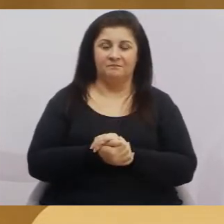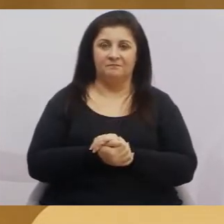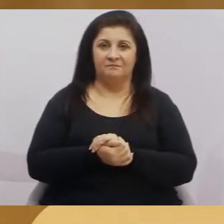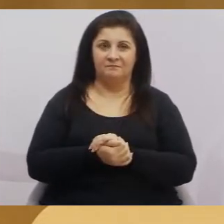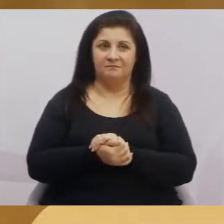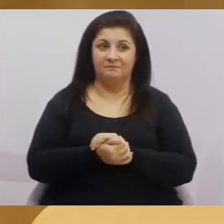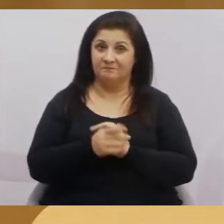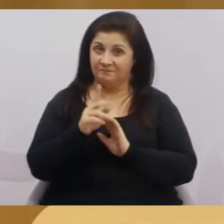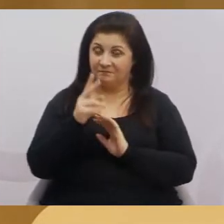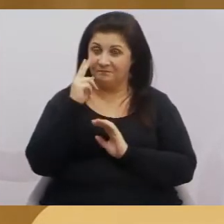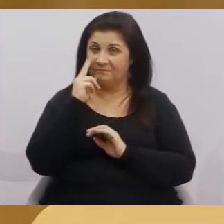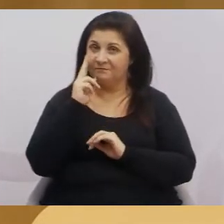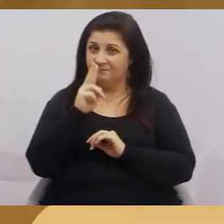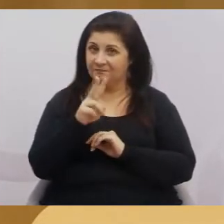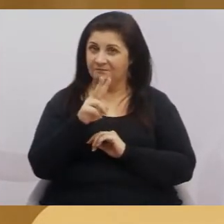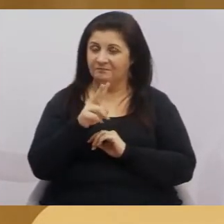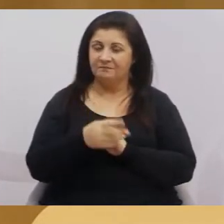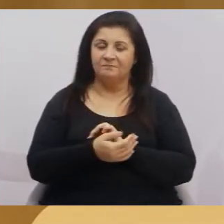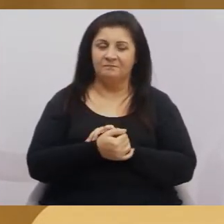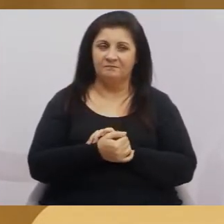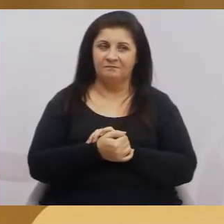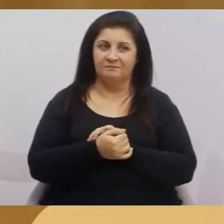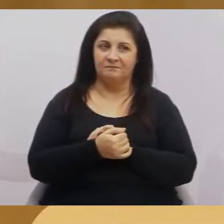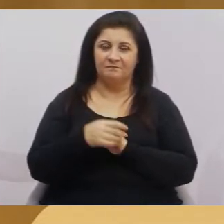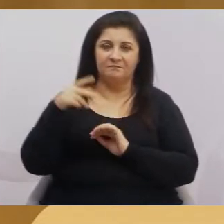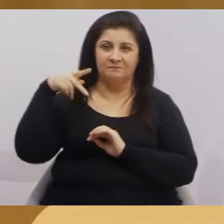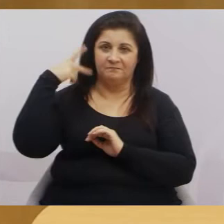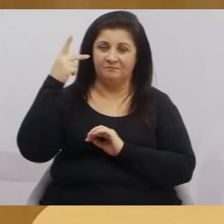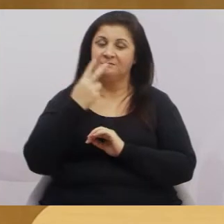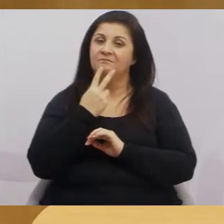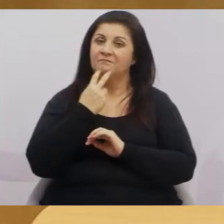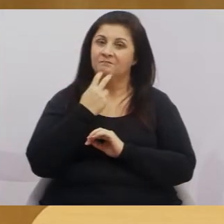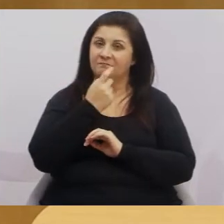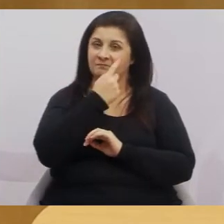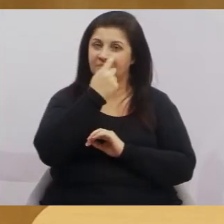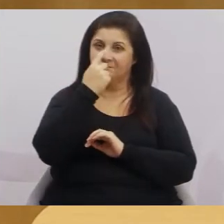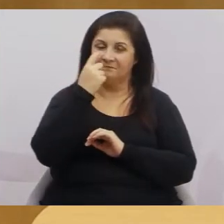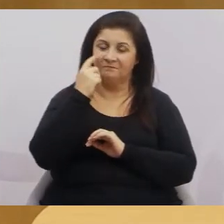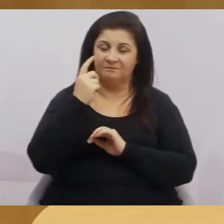vê quem está falando aqui, verador Valmir do Parque Minha Lua.